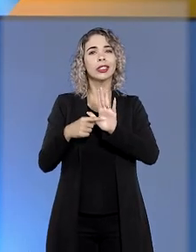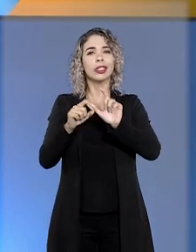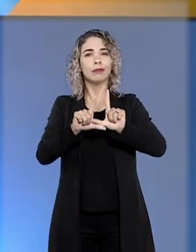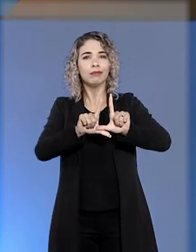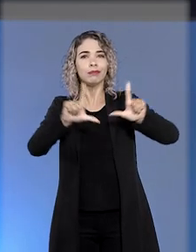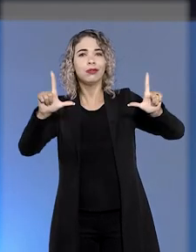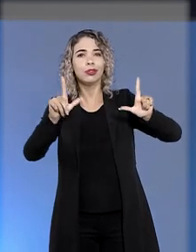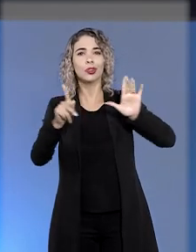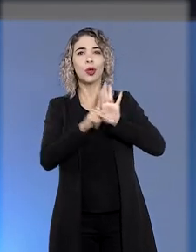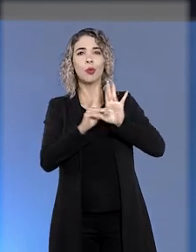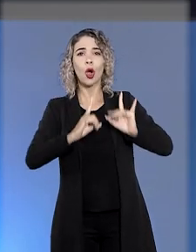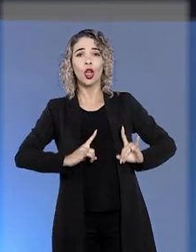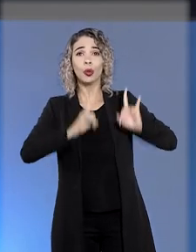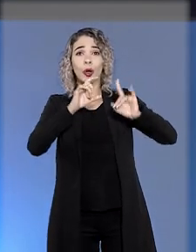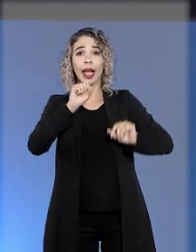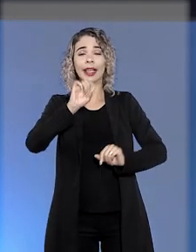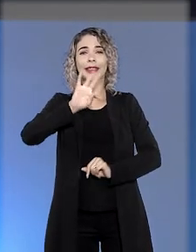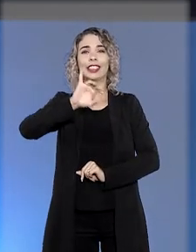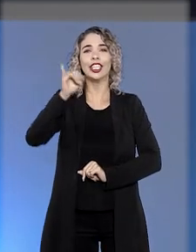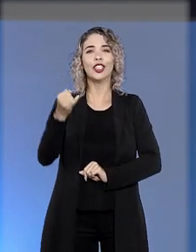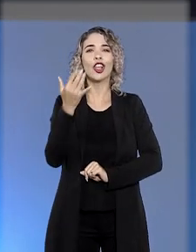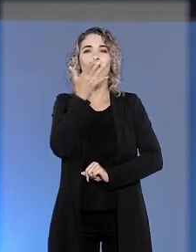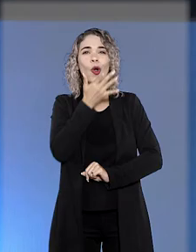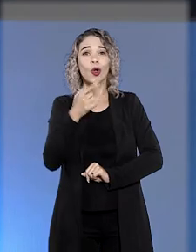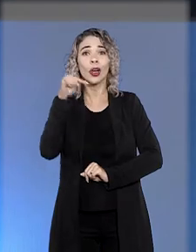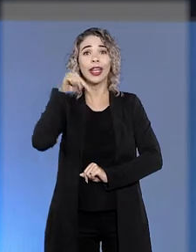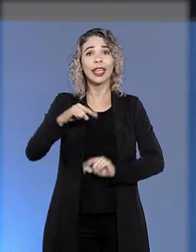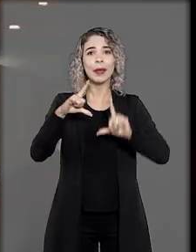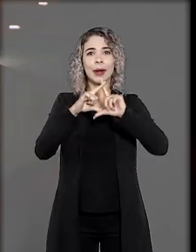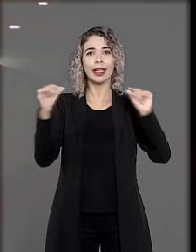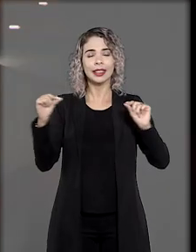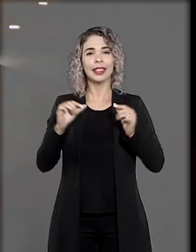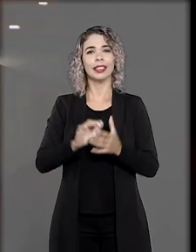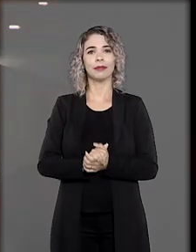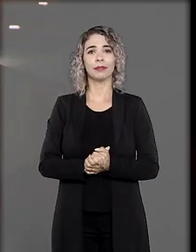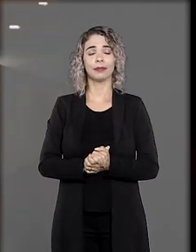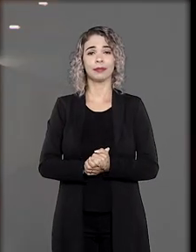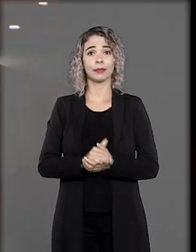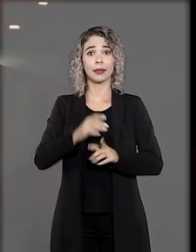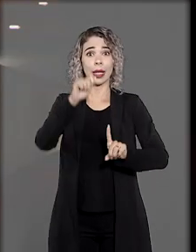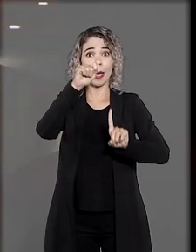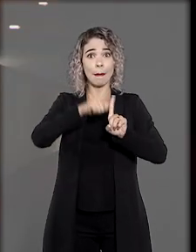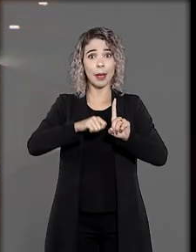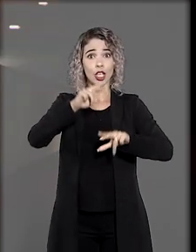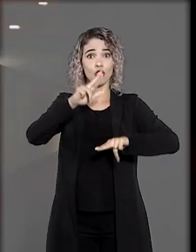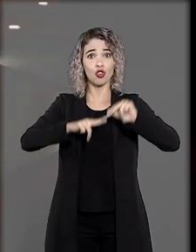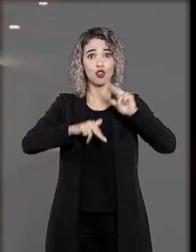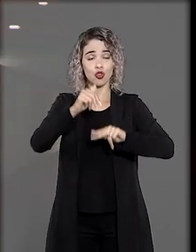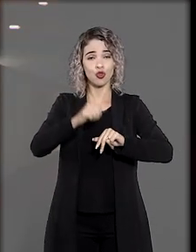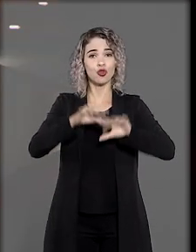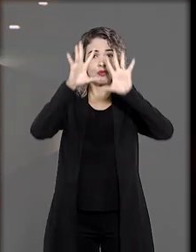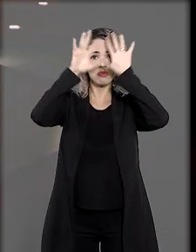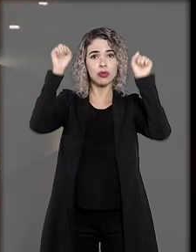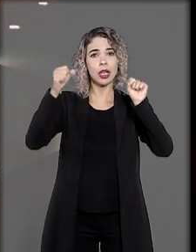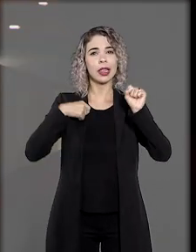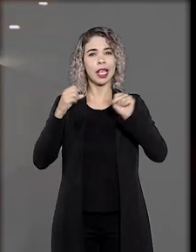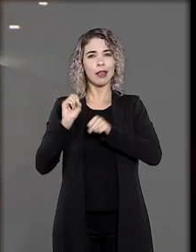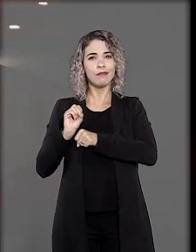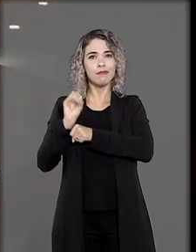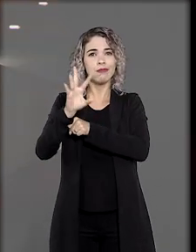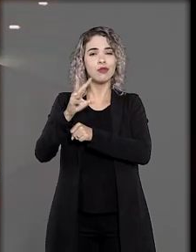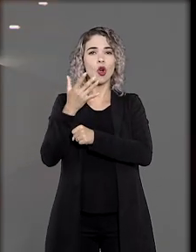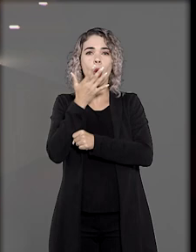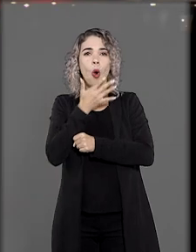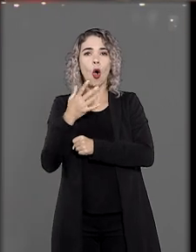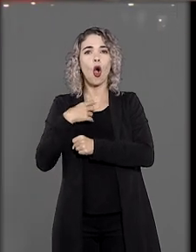as imagens da fachada colorida da sede do STJ em Brasília. Neste mês de junho, o tribunal fica